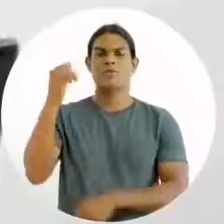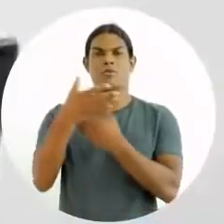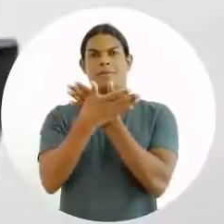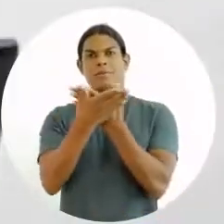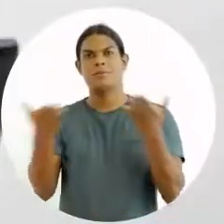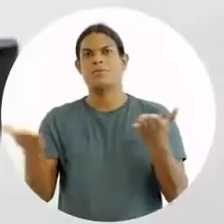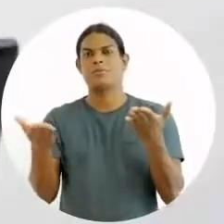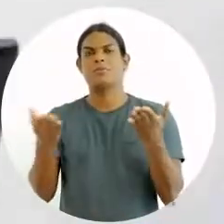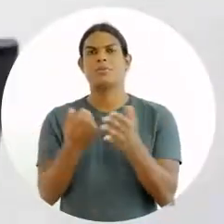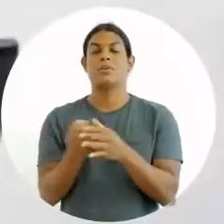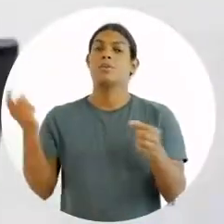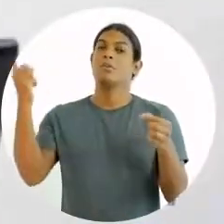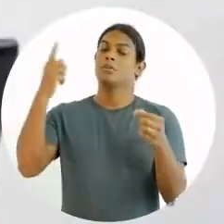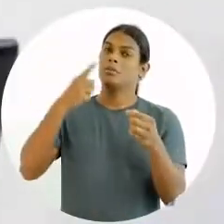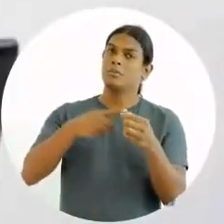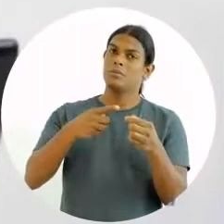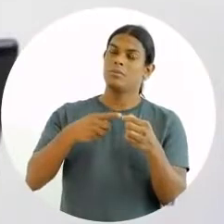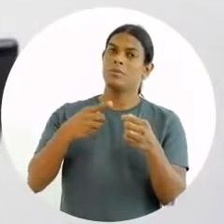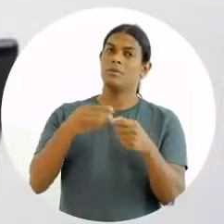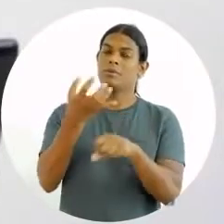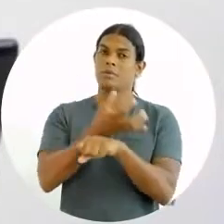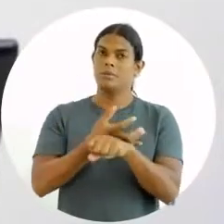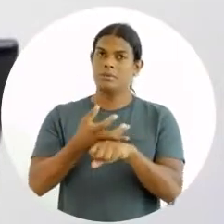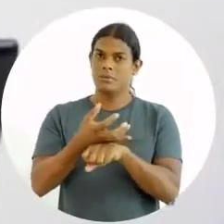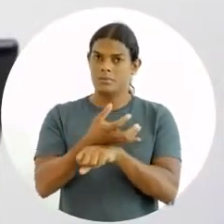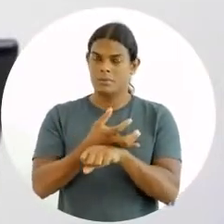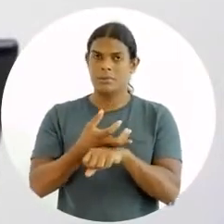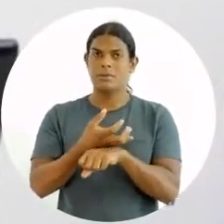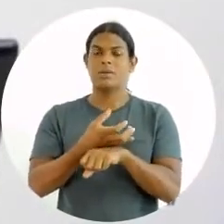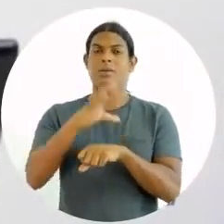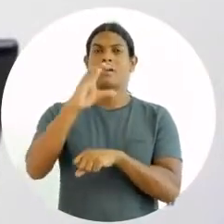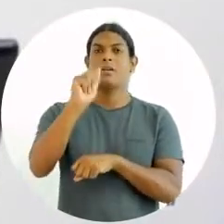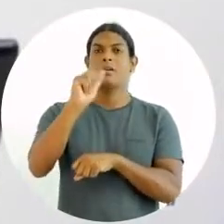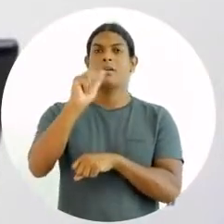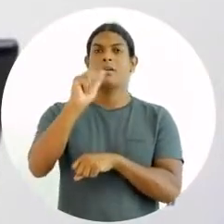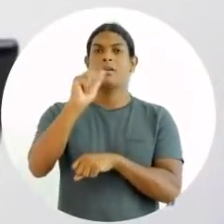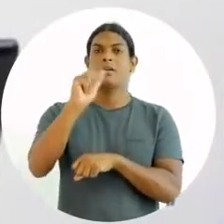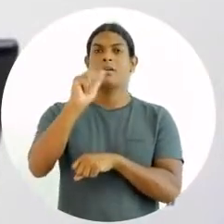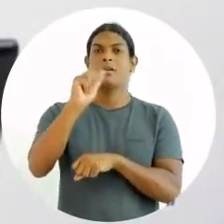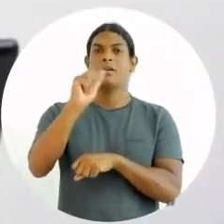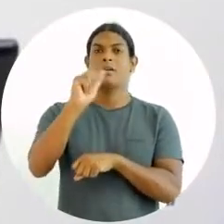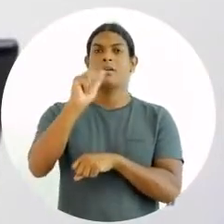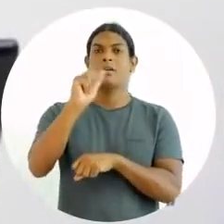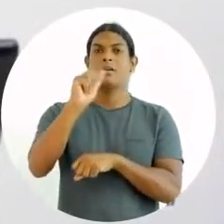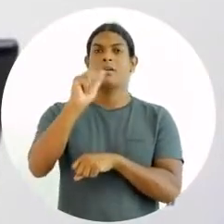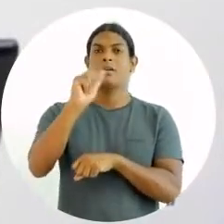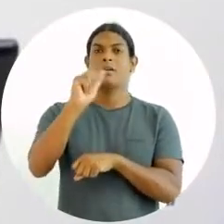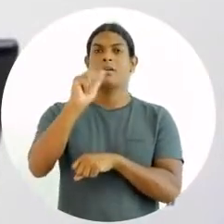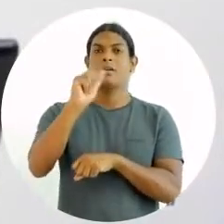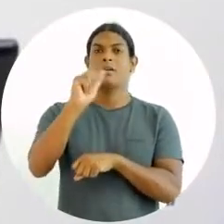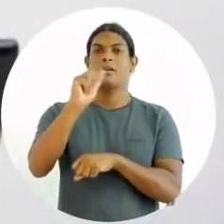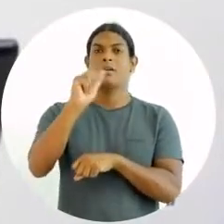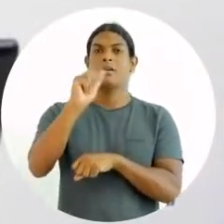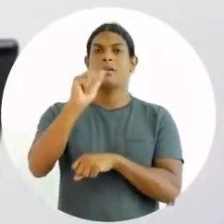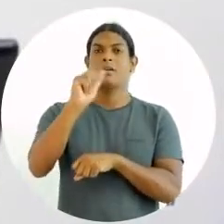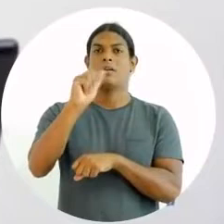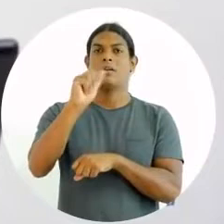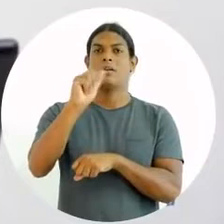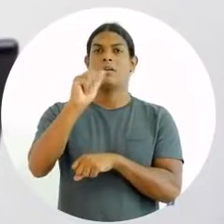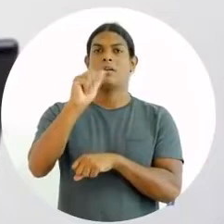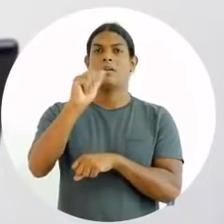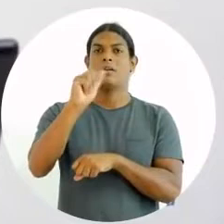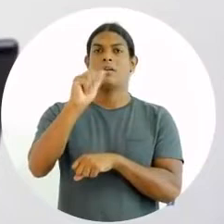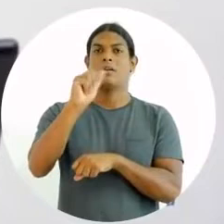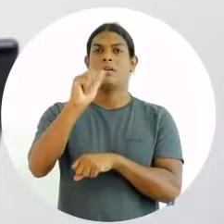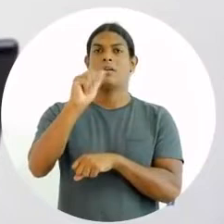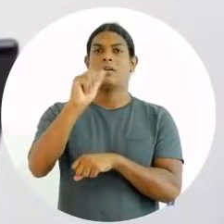Olá pessoal, estamos de volta com a disciplina Capital Humano. Ela é branca, cabelo longo e loiro, olhos verdes,